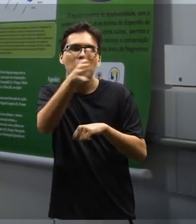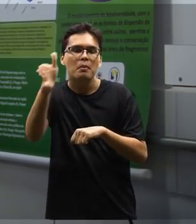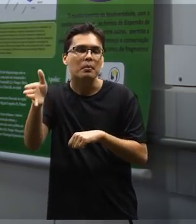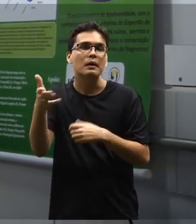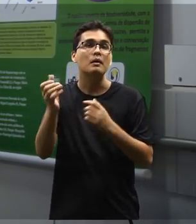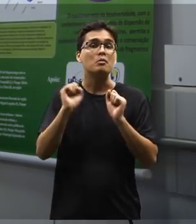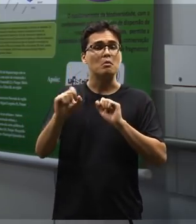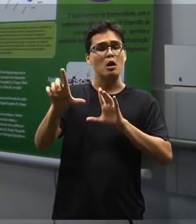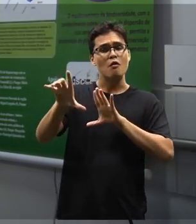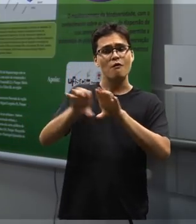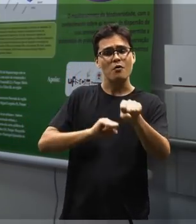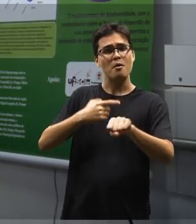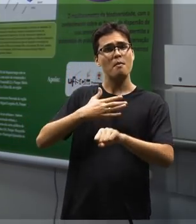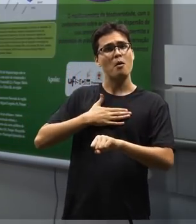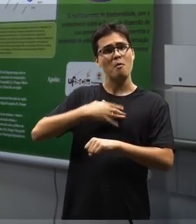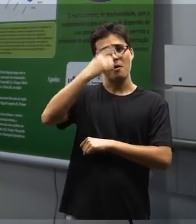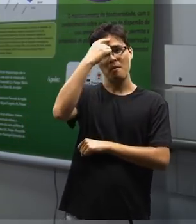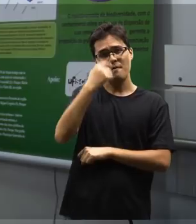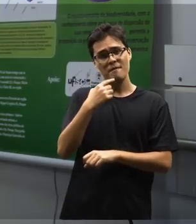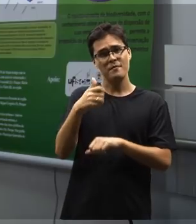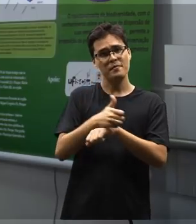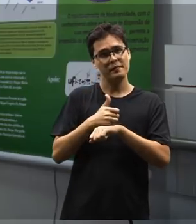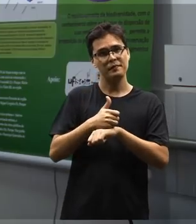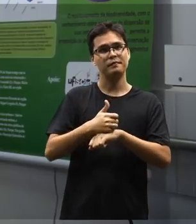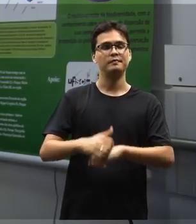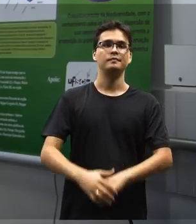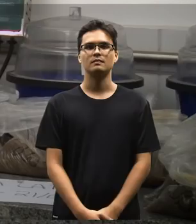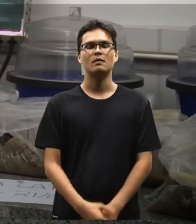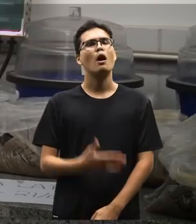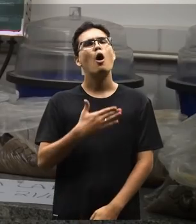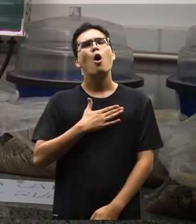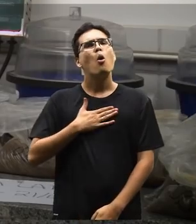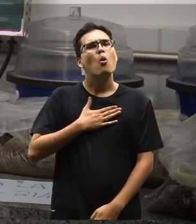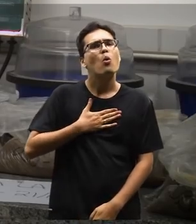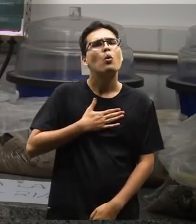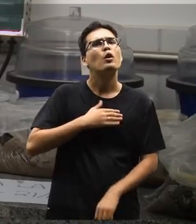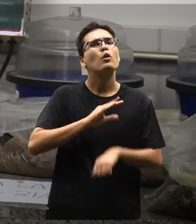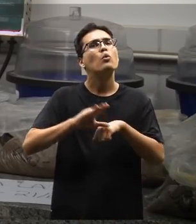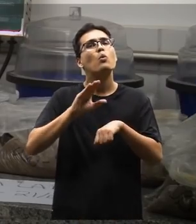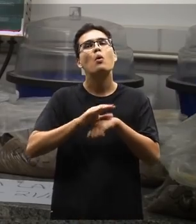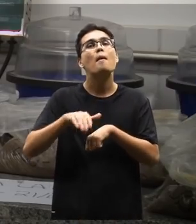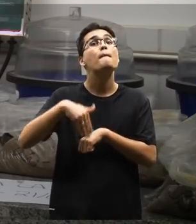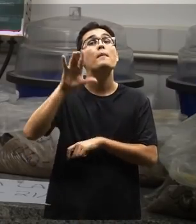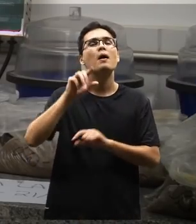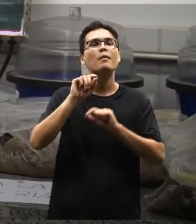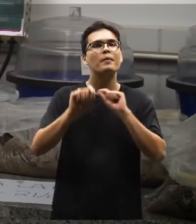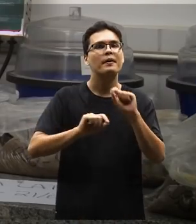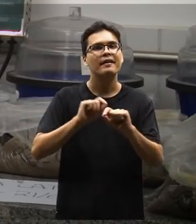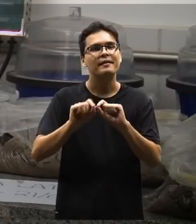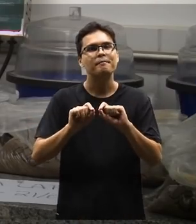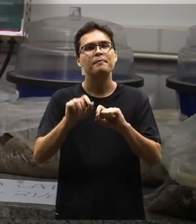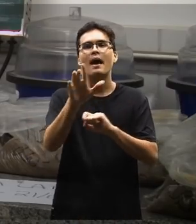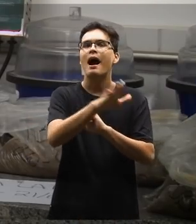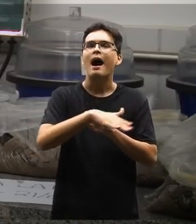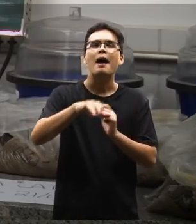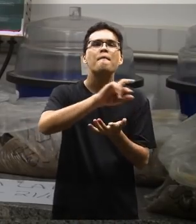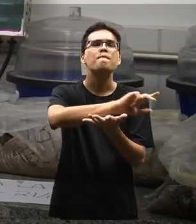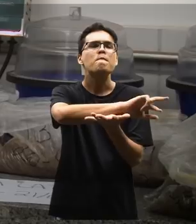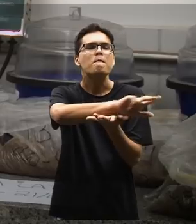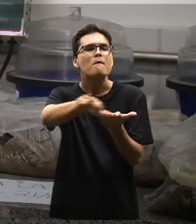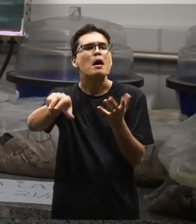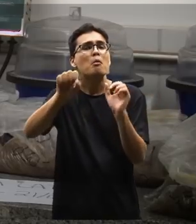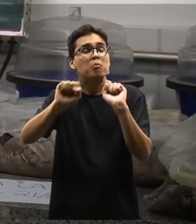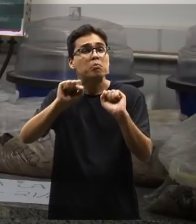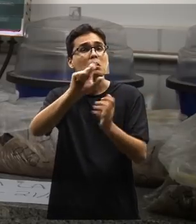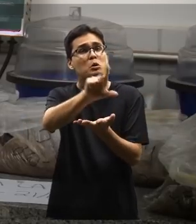realmente pode formar o seu perfil profissional dentro da universidade. O que eu mais gostei no curso foi a diversidade de áreas